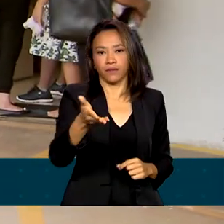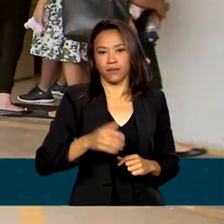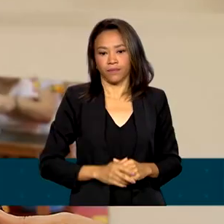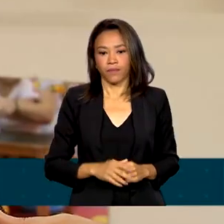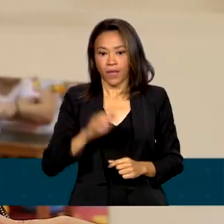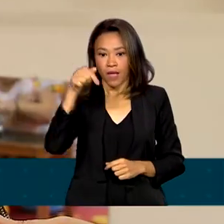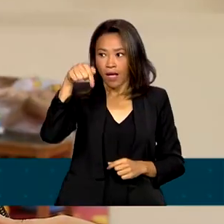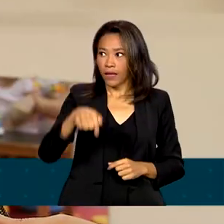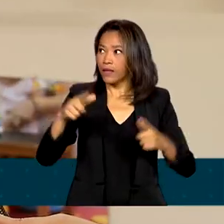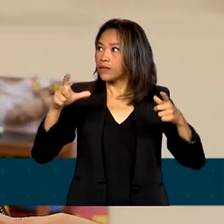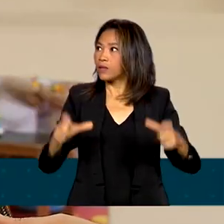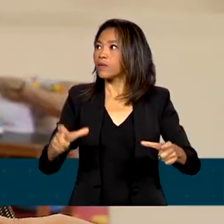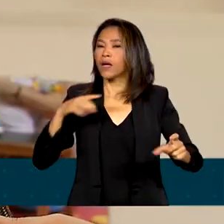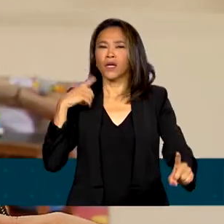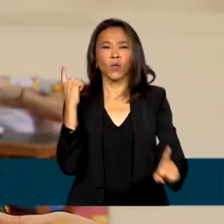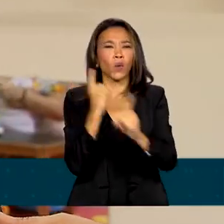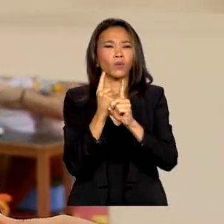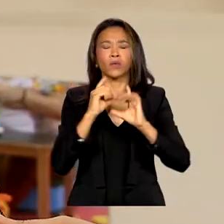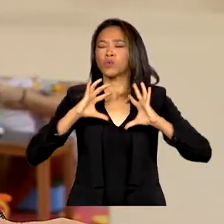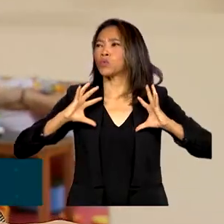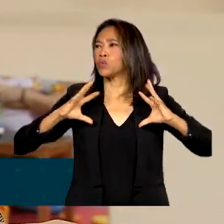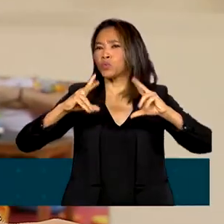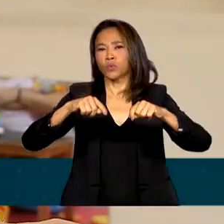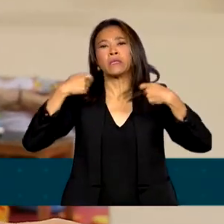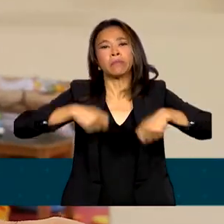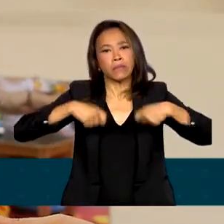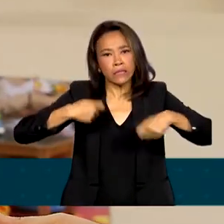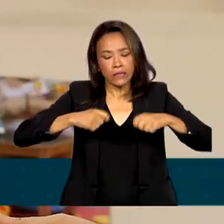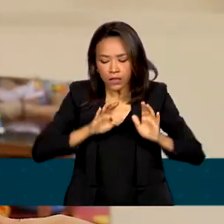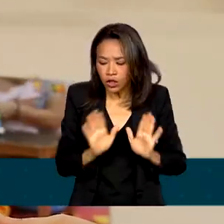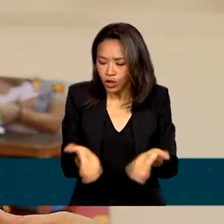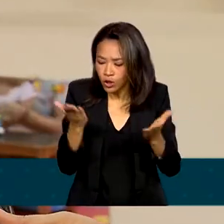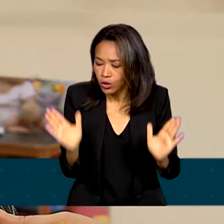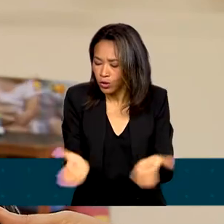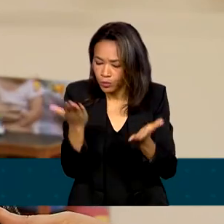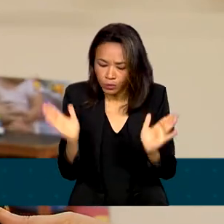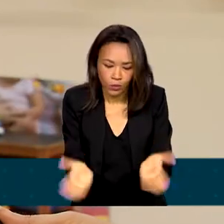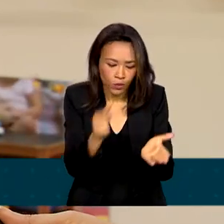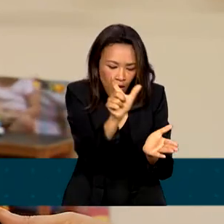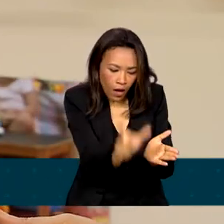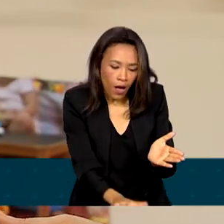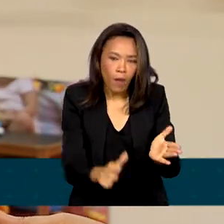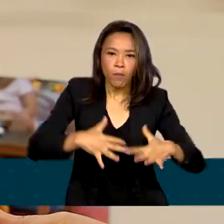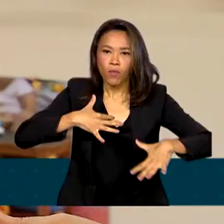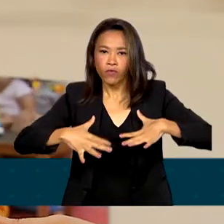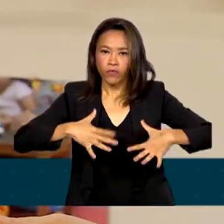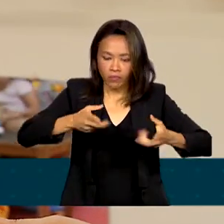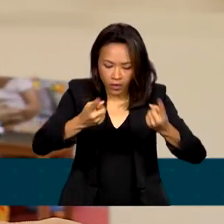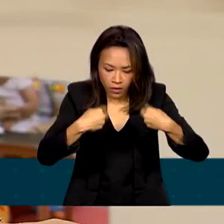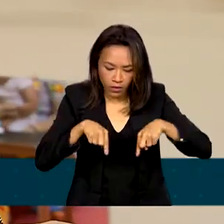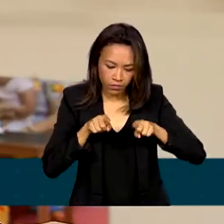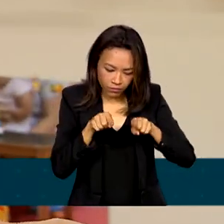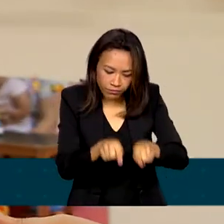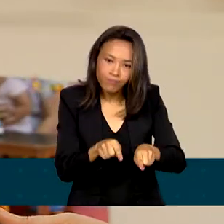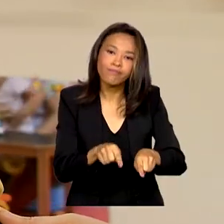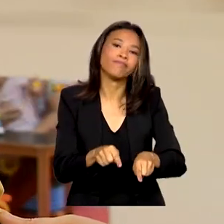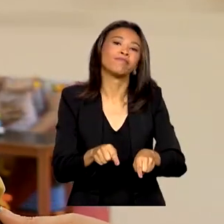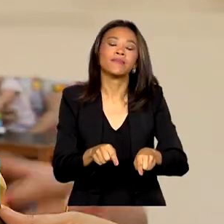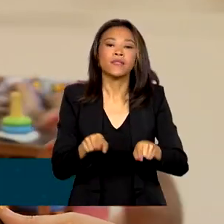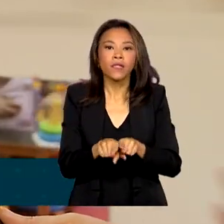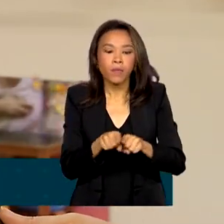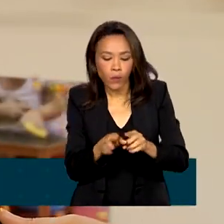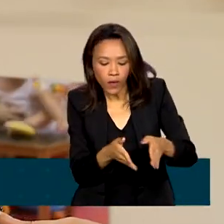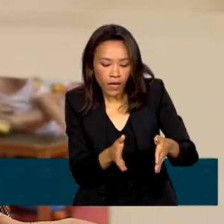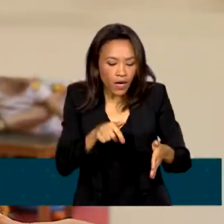encontramos toda a estrutura que a gente precisa para o desenvolvimento motor dela, a questão do